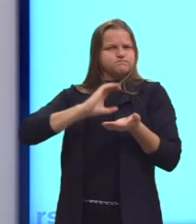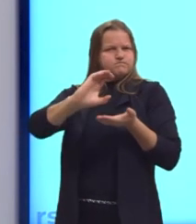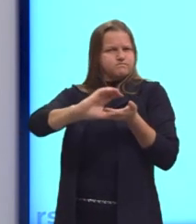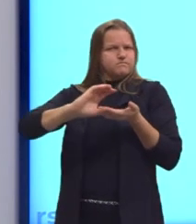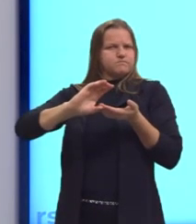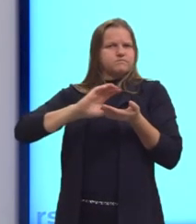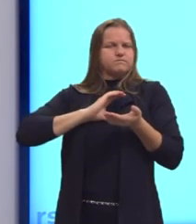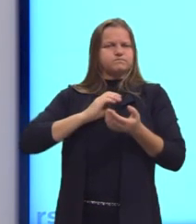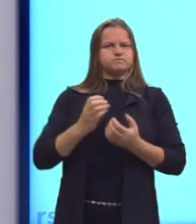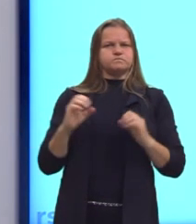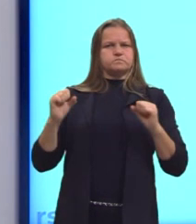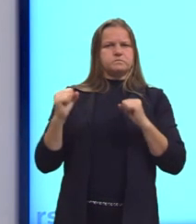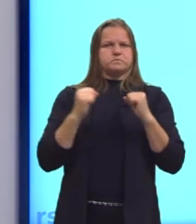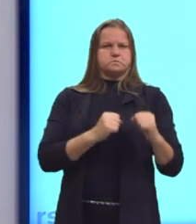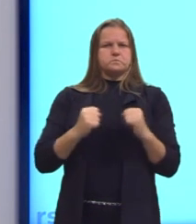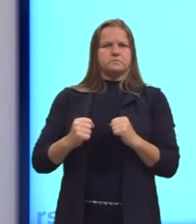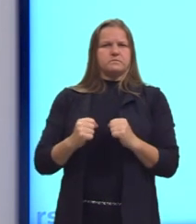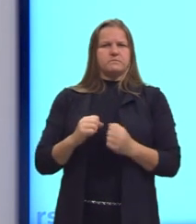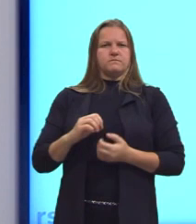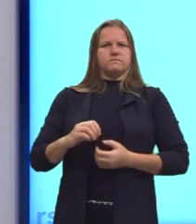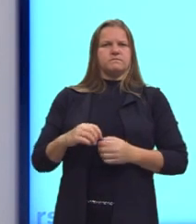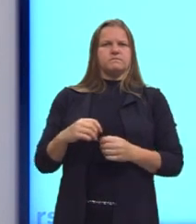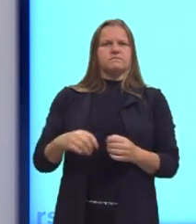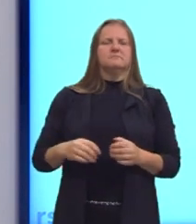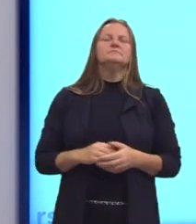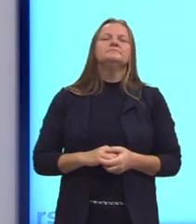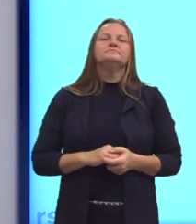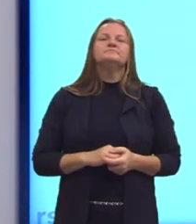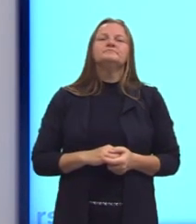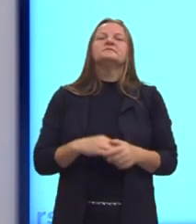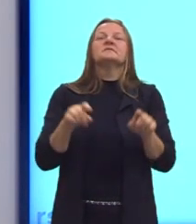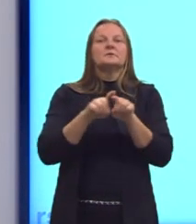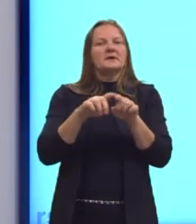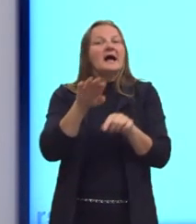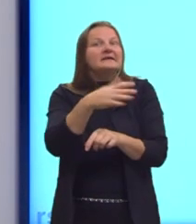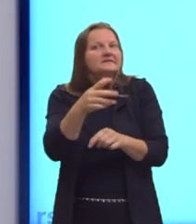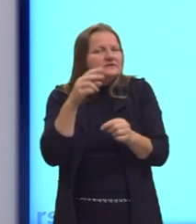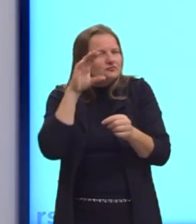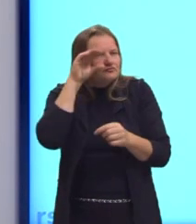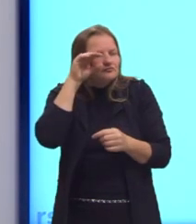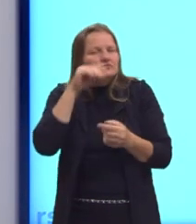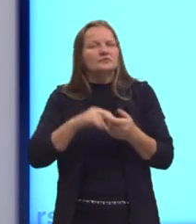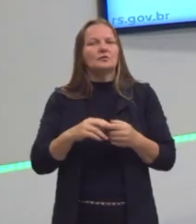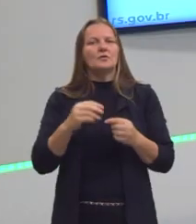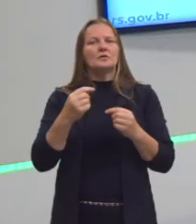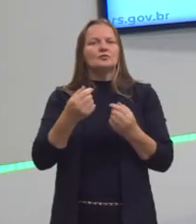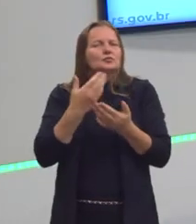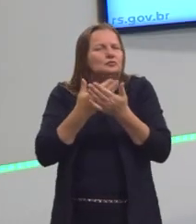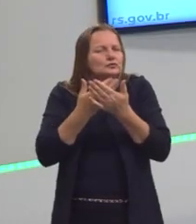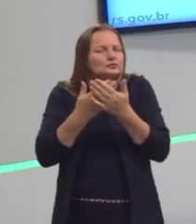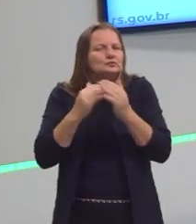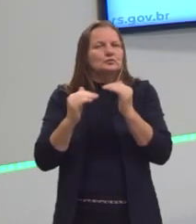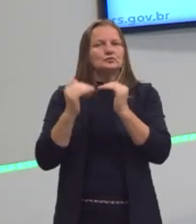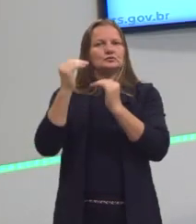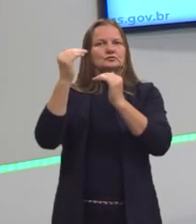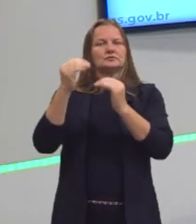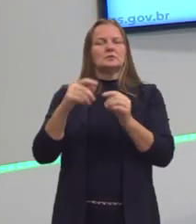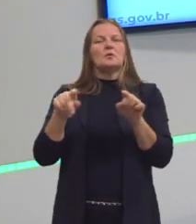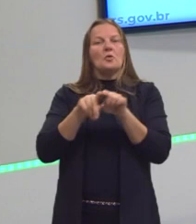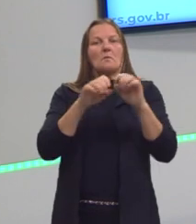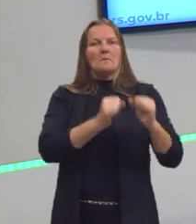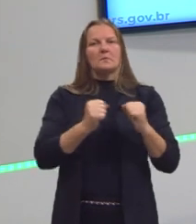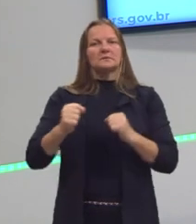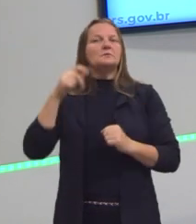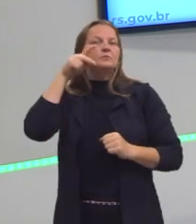em algumas concepções, também leva-se em conta a escolaridade, o aporte cultural ou o poder político.